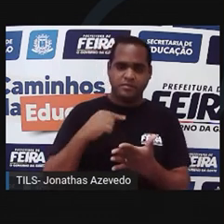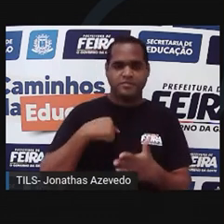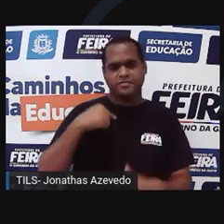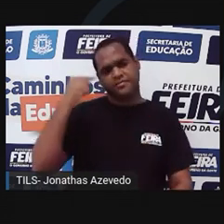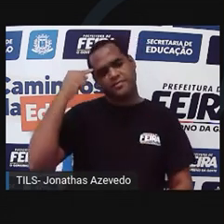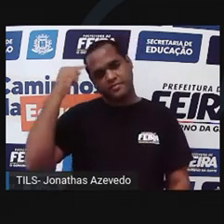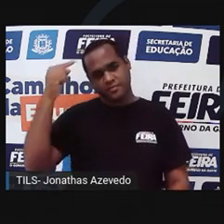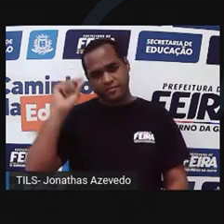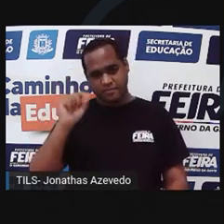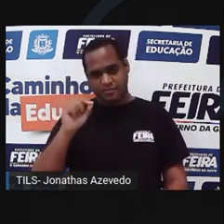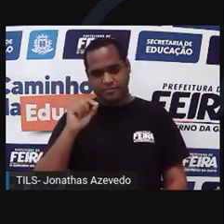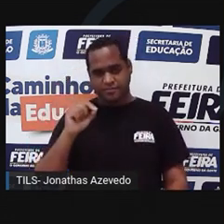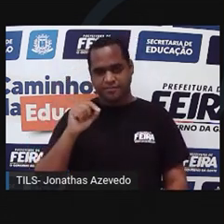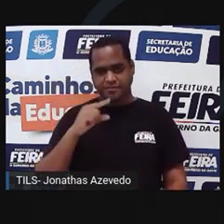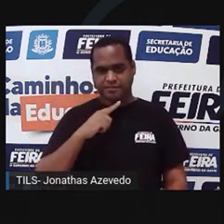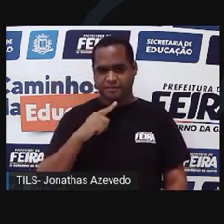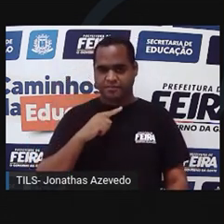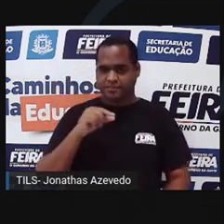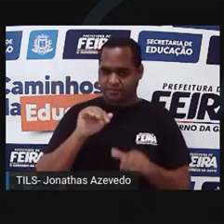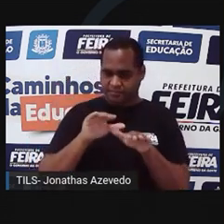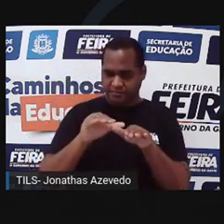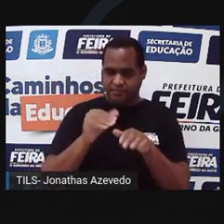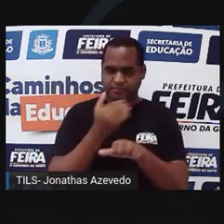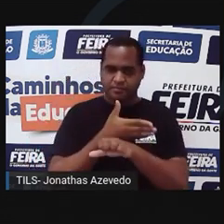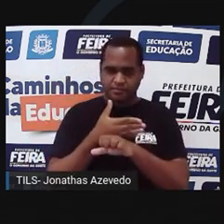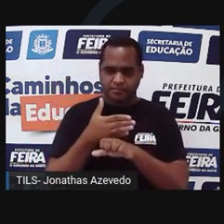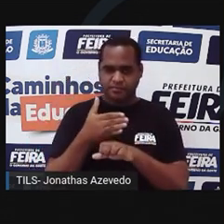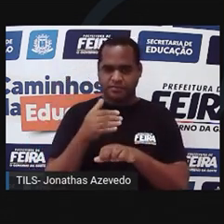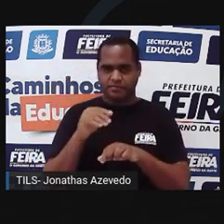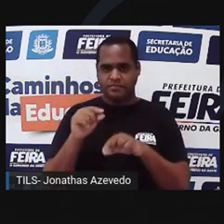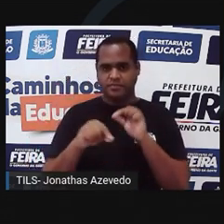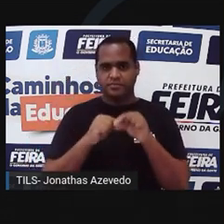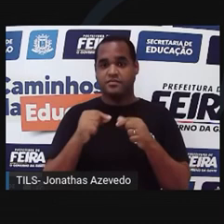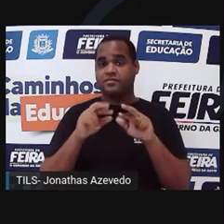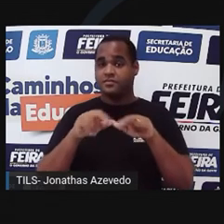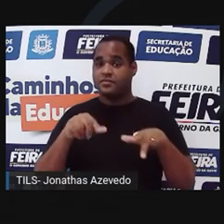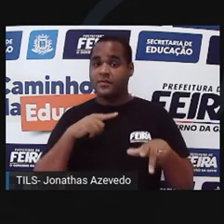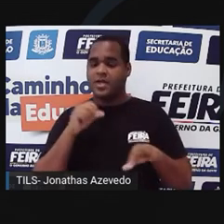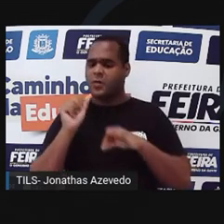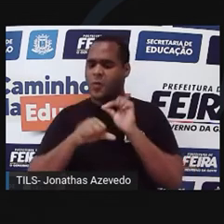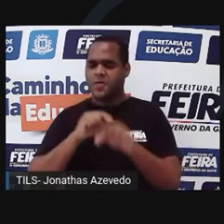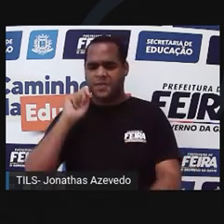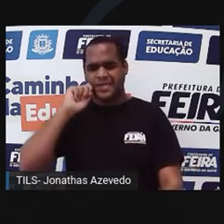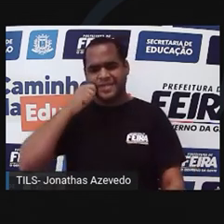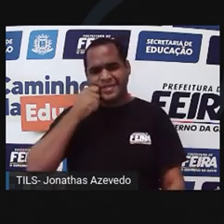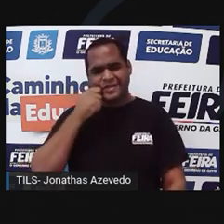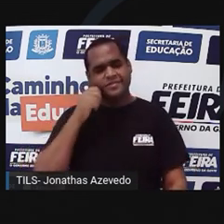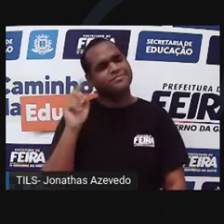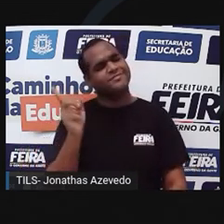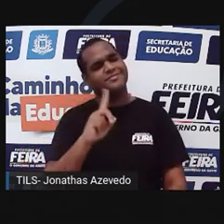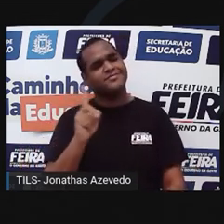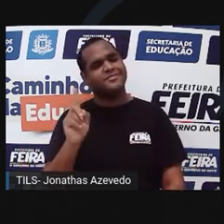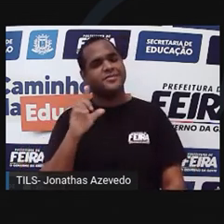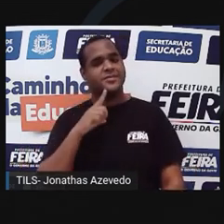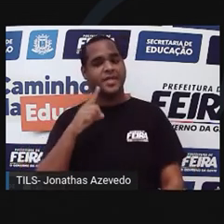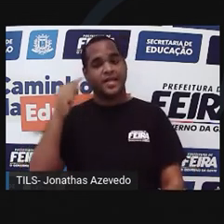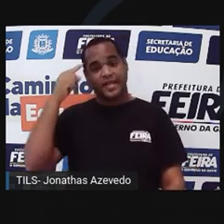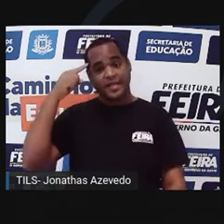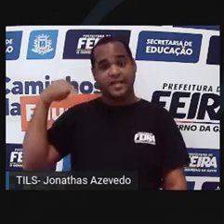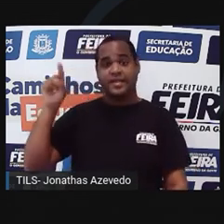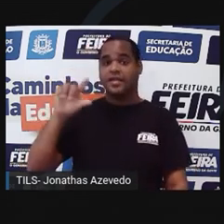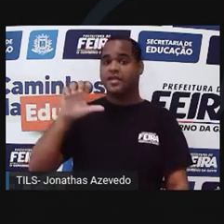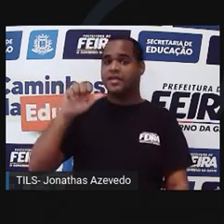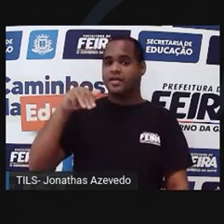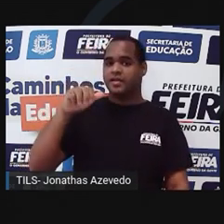olha, antigamente tinha mariposa branca e a branca virou preta. Você está pegando ideias de Lamarck,